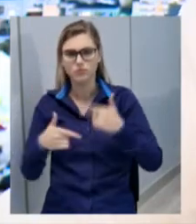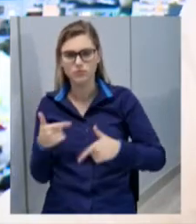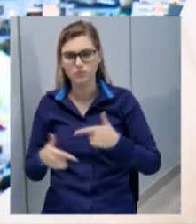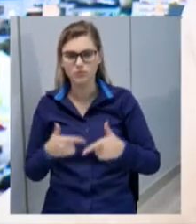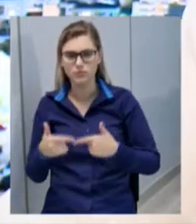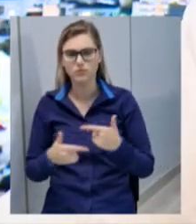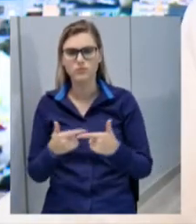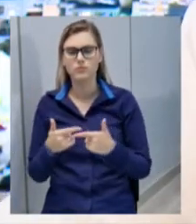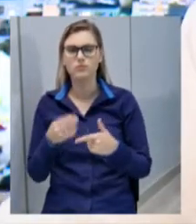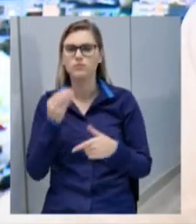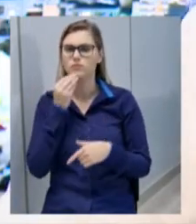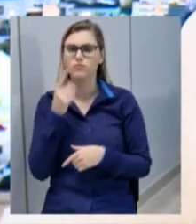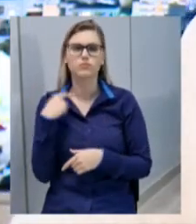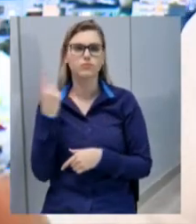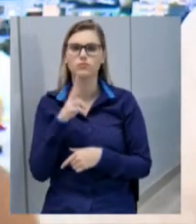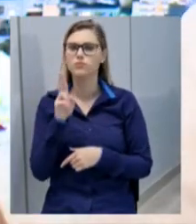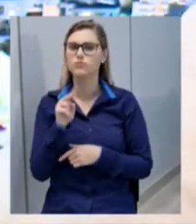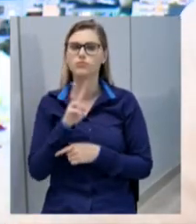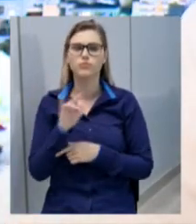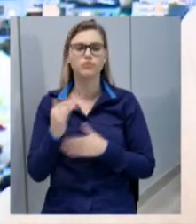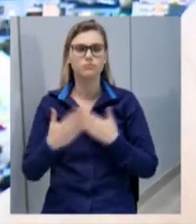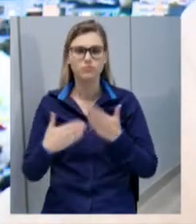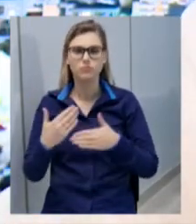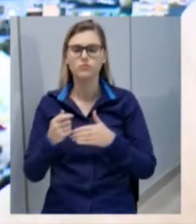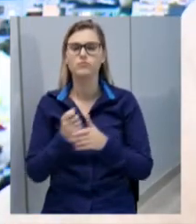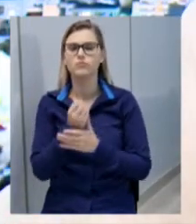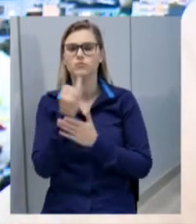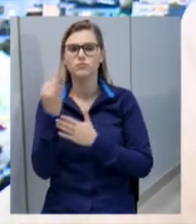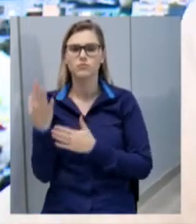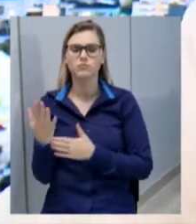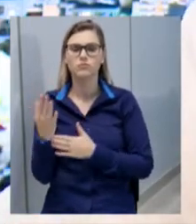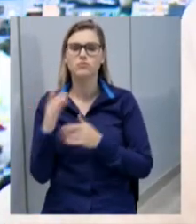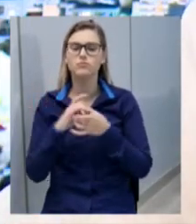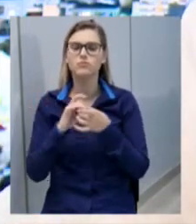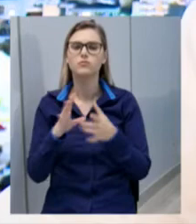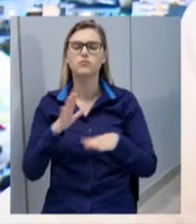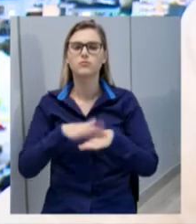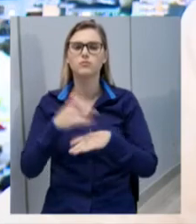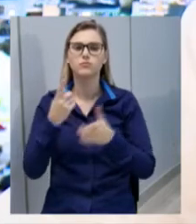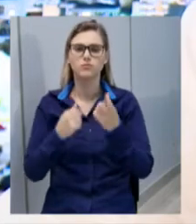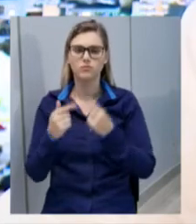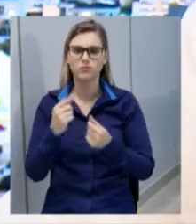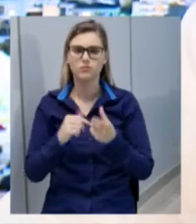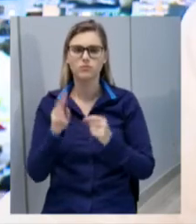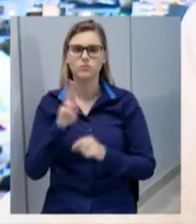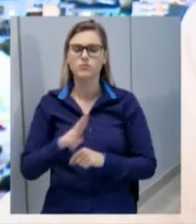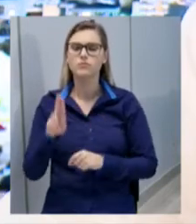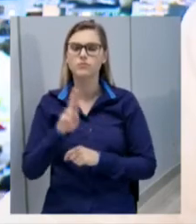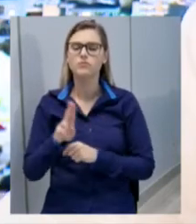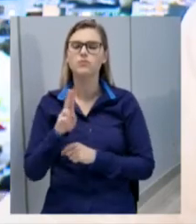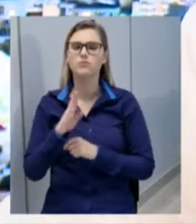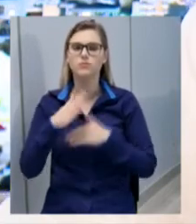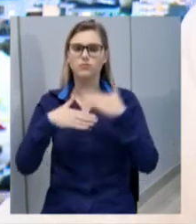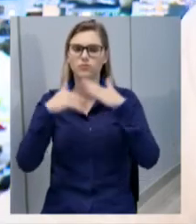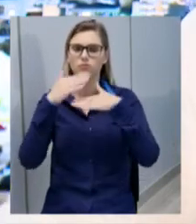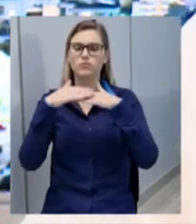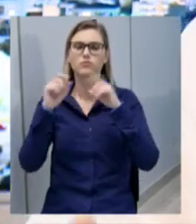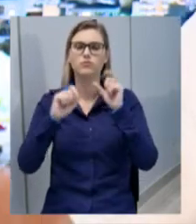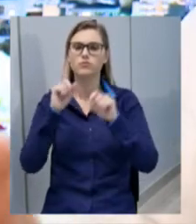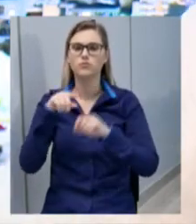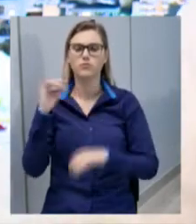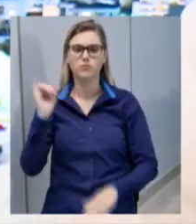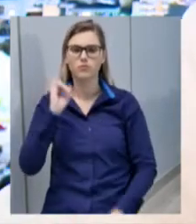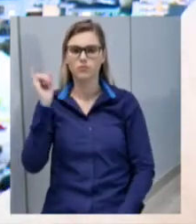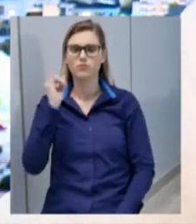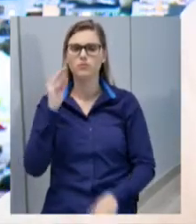aumentar esses números e sobrar mais recursos para fazer investimento nas obras que são tão importantes. Senão nós